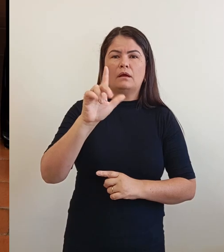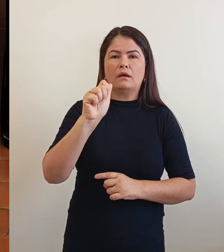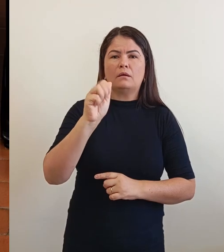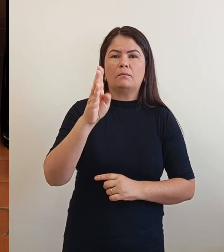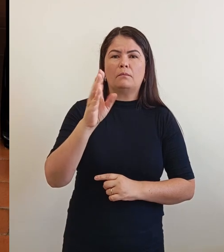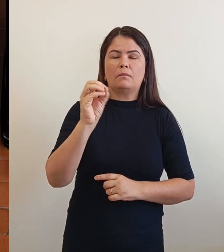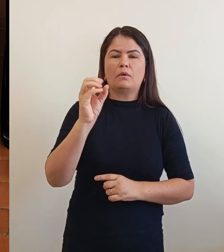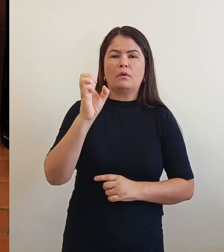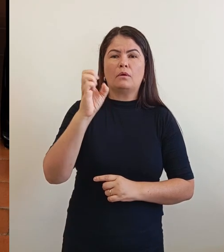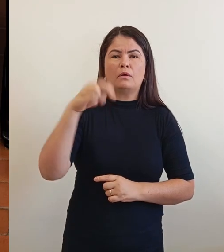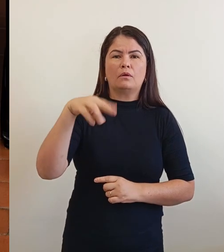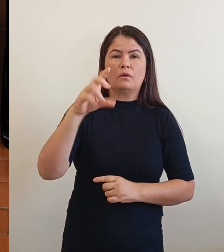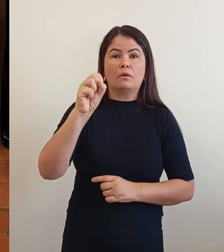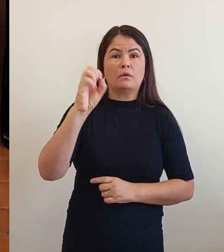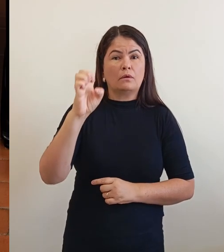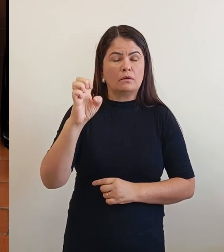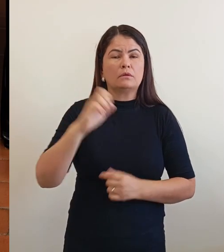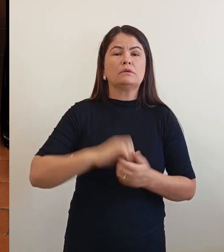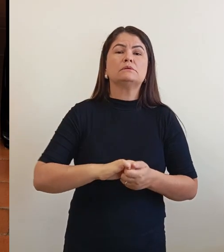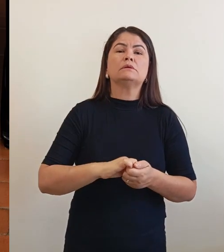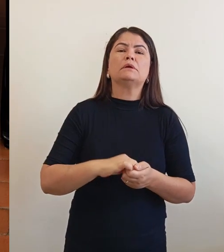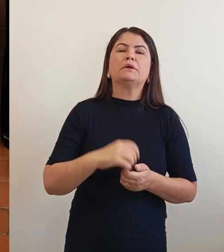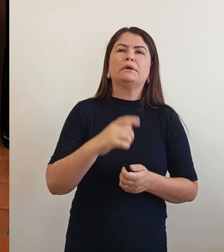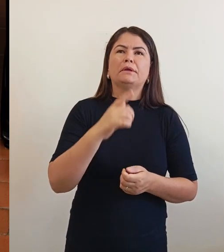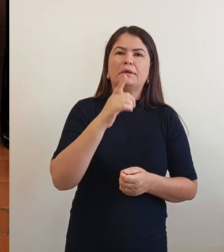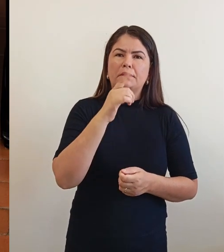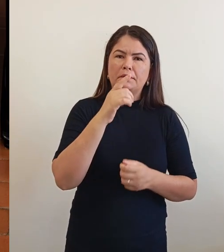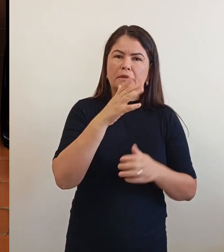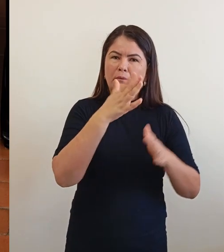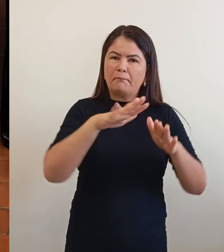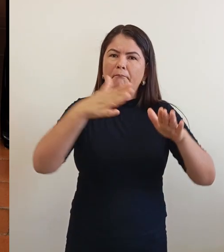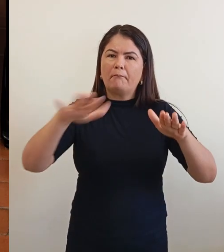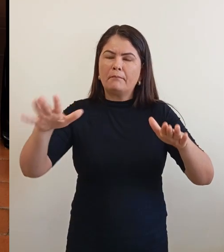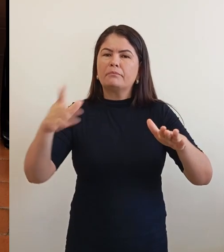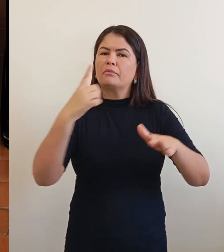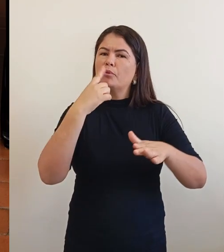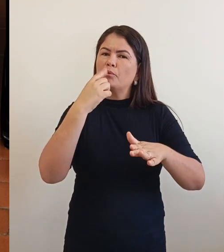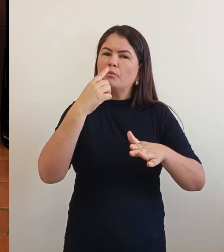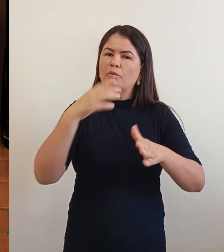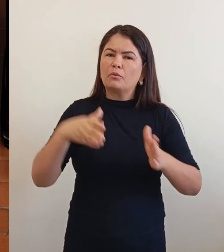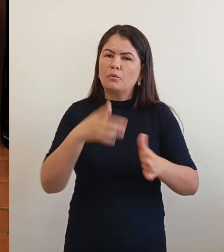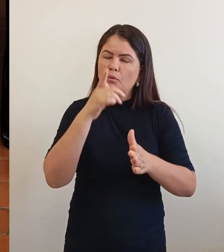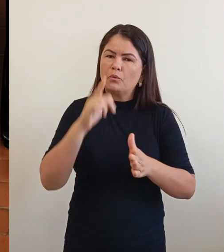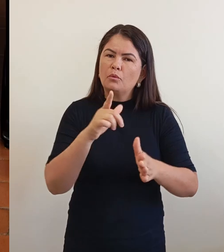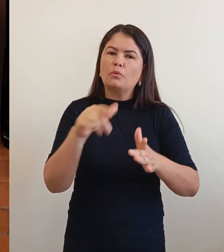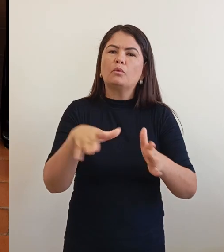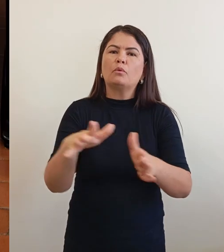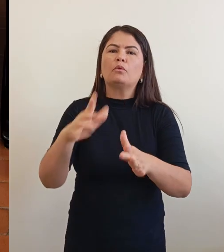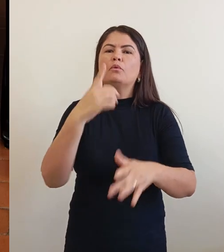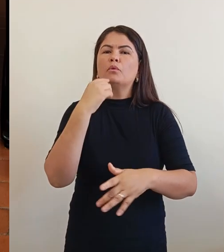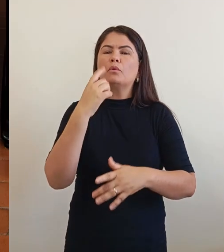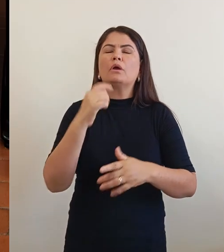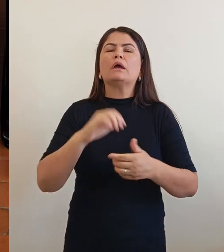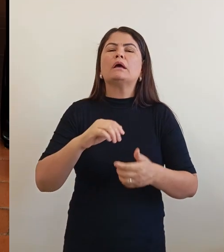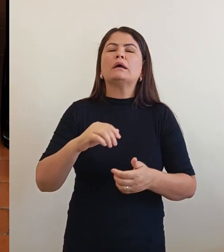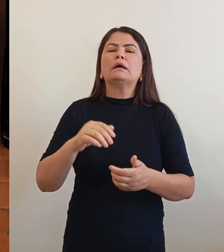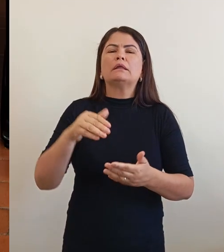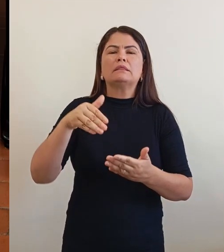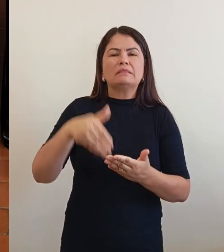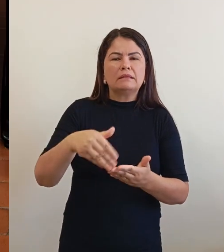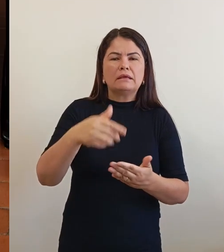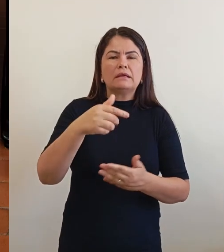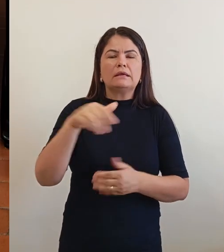Vermelho, de acesso à justiça. Só até setembro de 2024, foram mais de 600 pessoas atendidas.